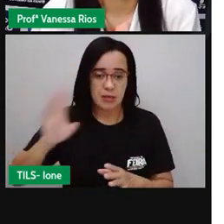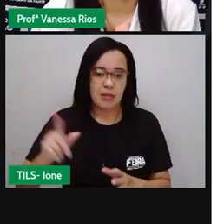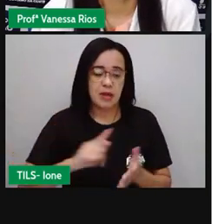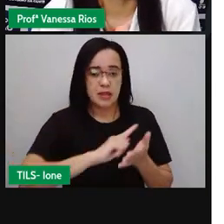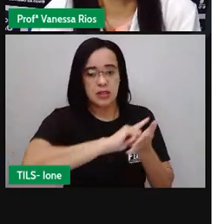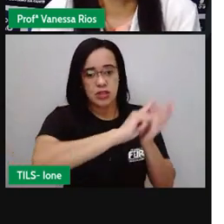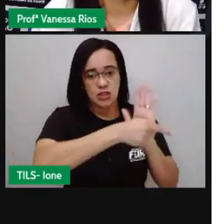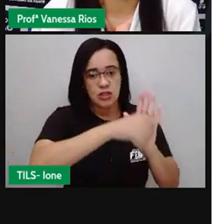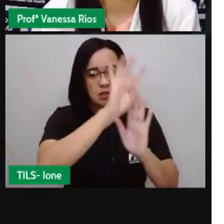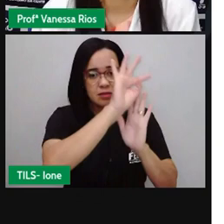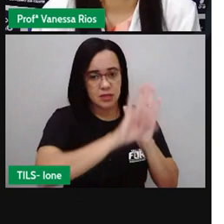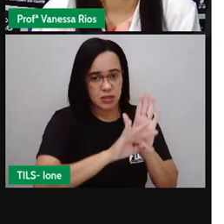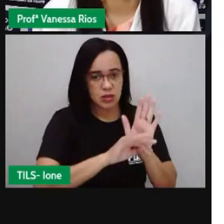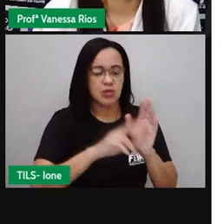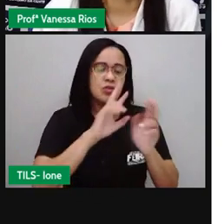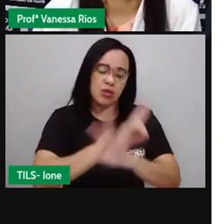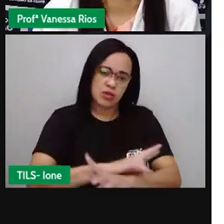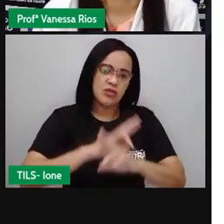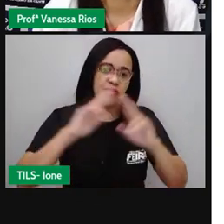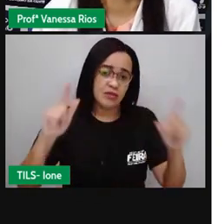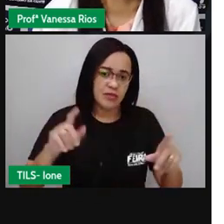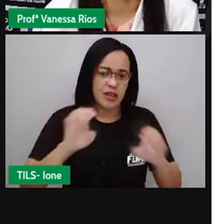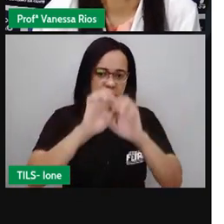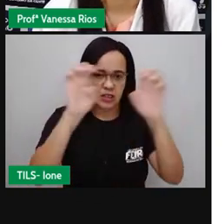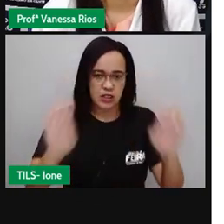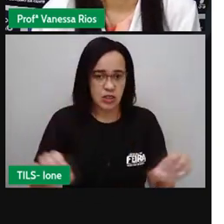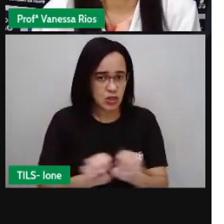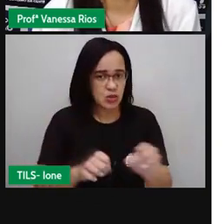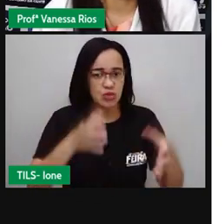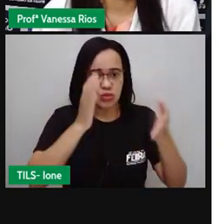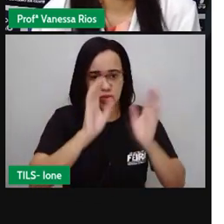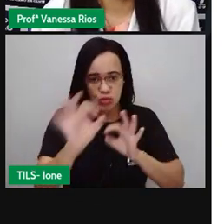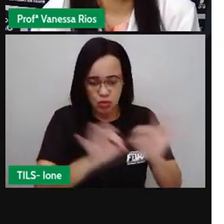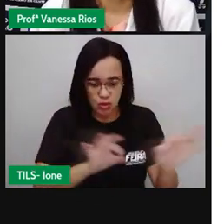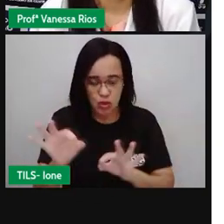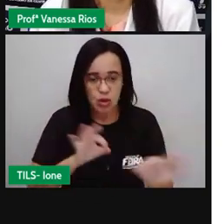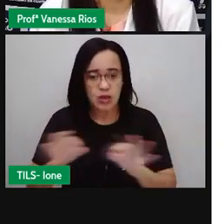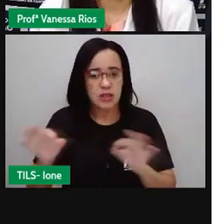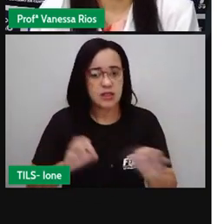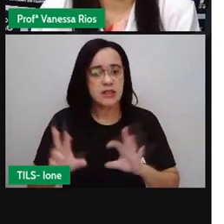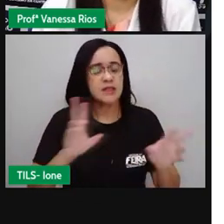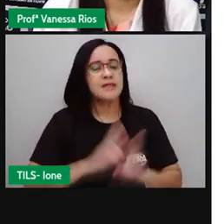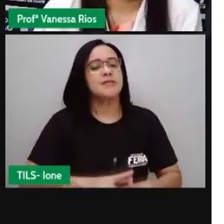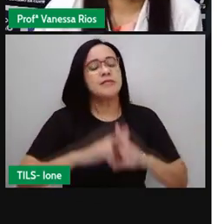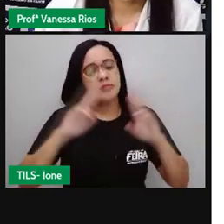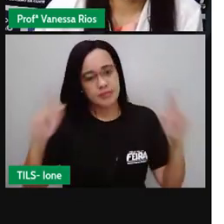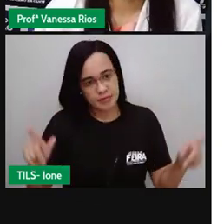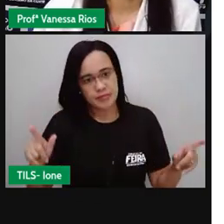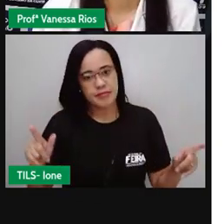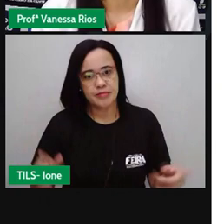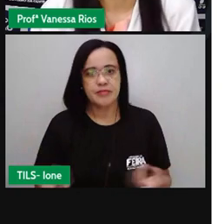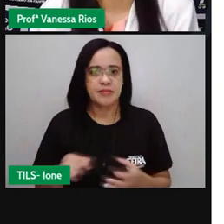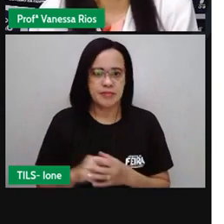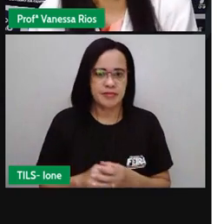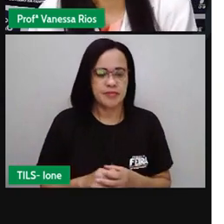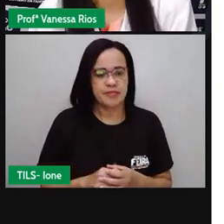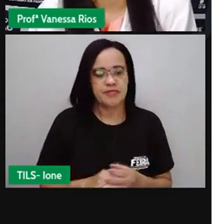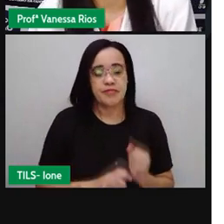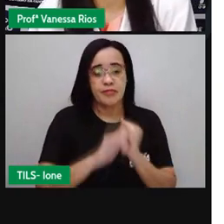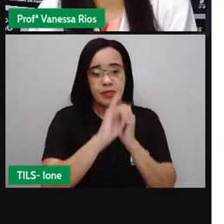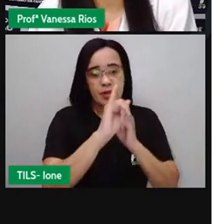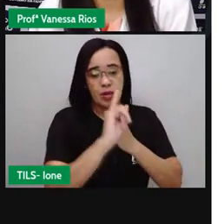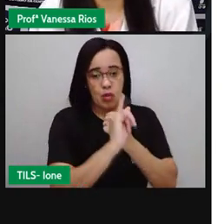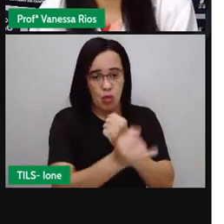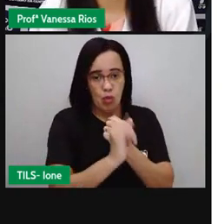que se estruturam se organizam de forma diferente então crônica é crônica cartoon